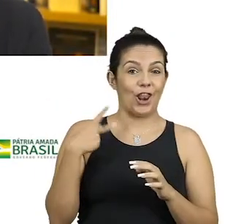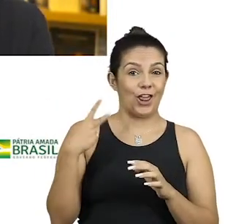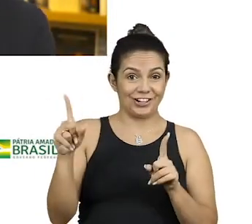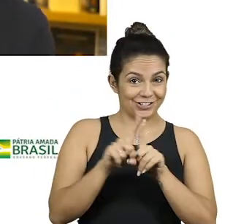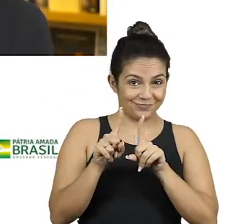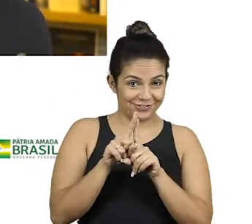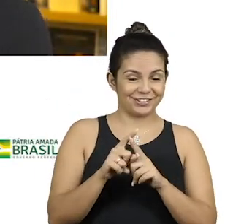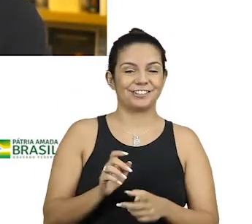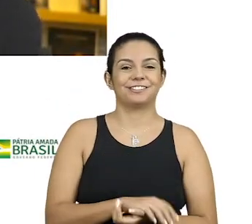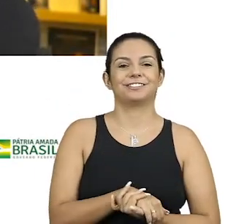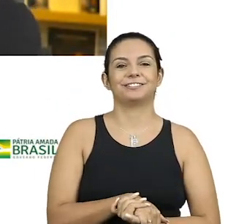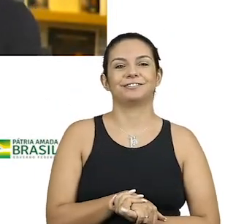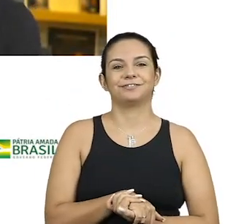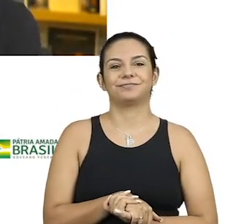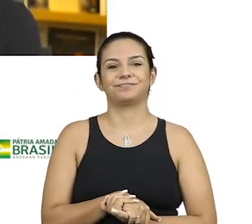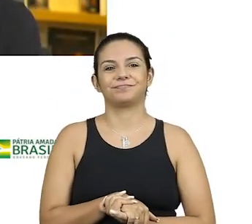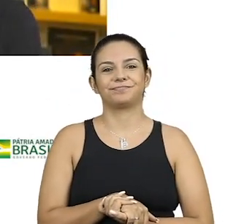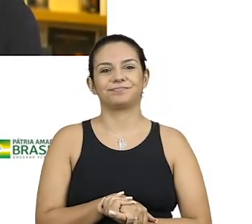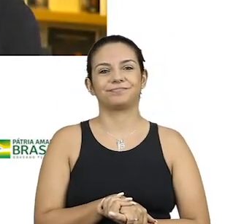Vou dividir com você.